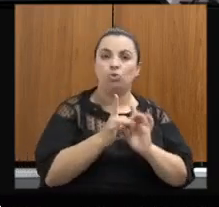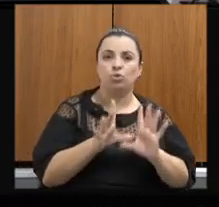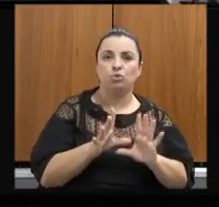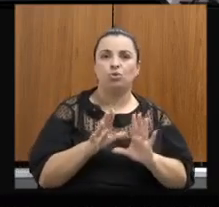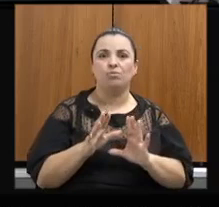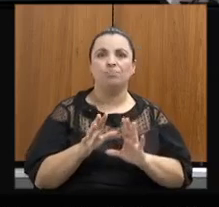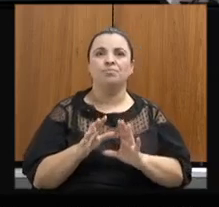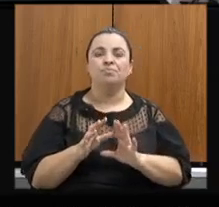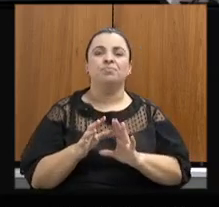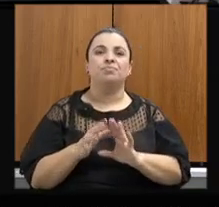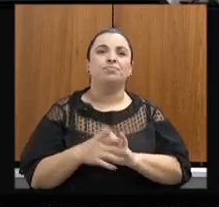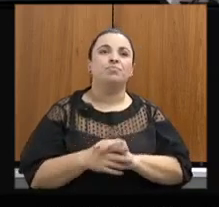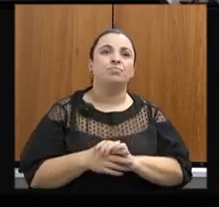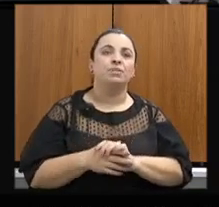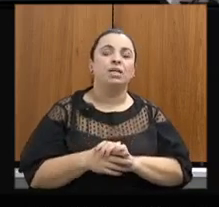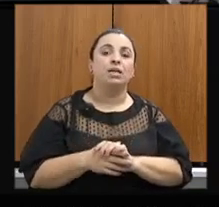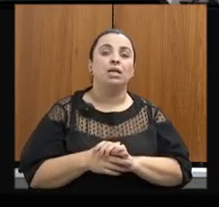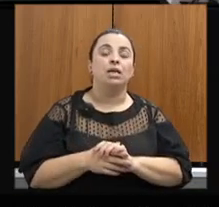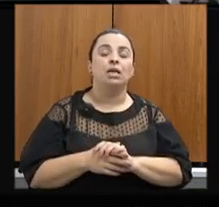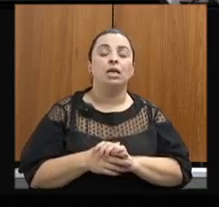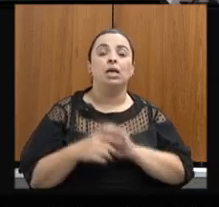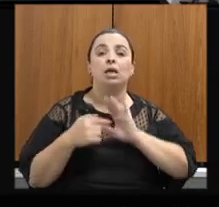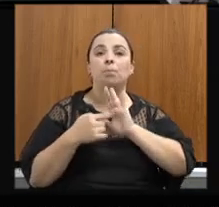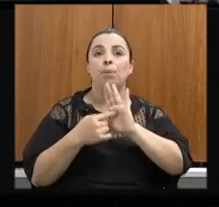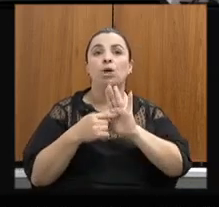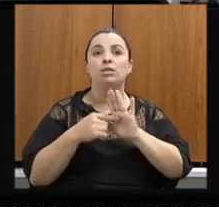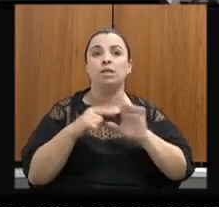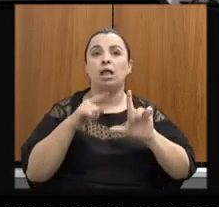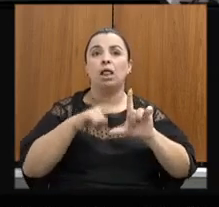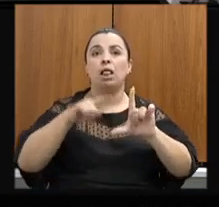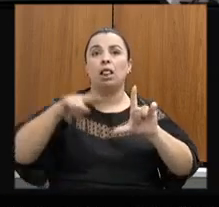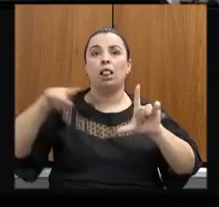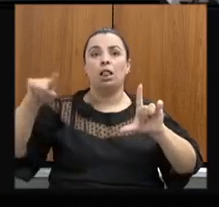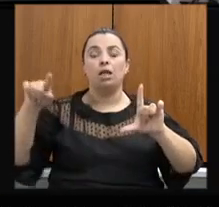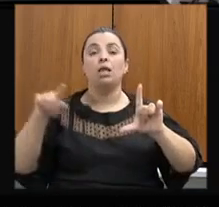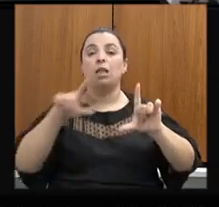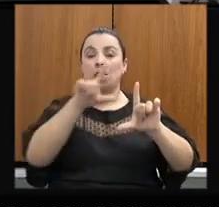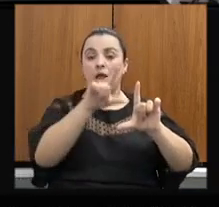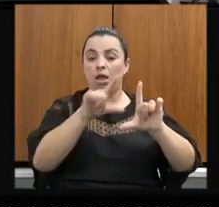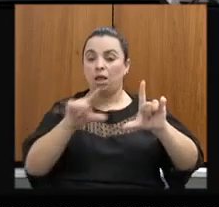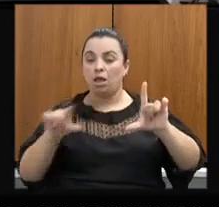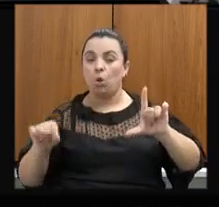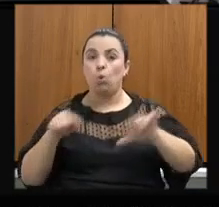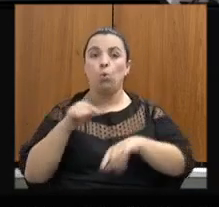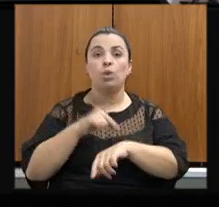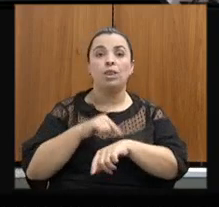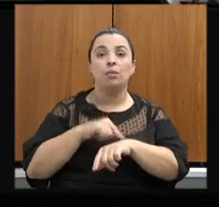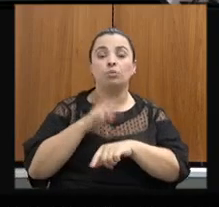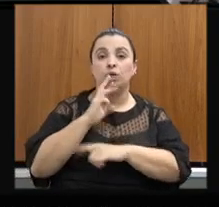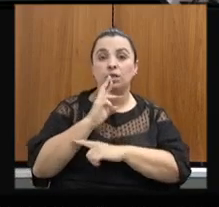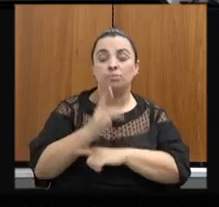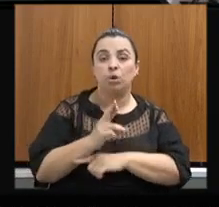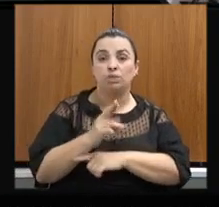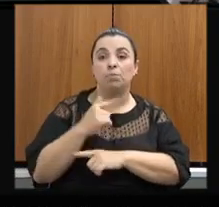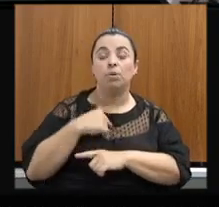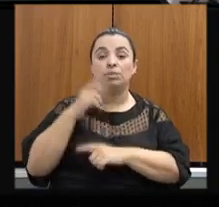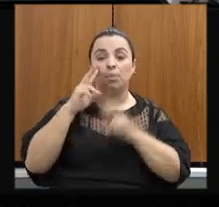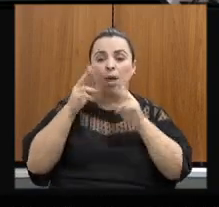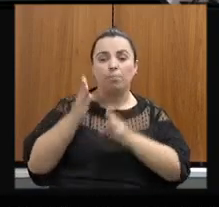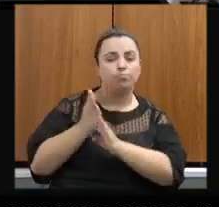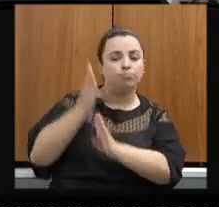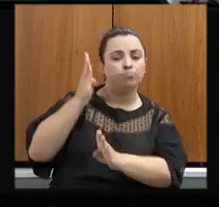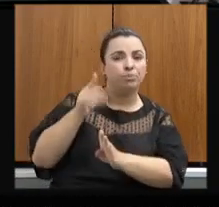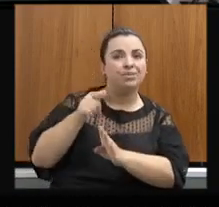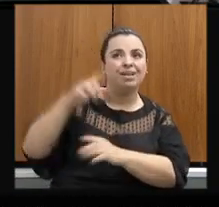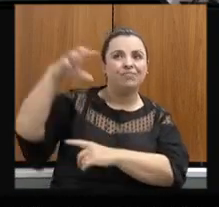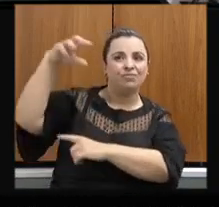Destacando que nós reduzimos de maneira muito expressiva o tempo de resposta entre a detecção do desmatamento por imagem